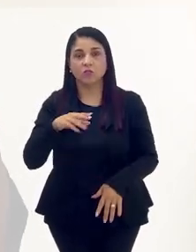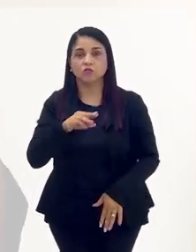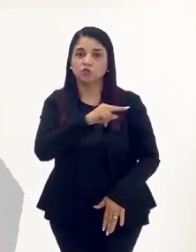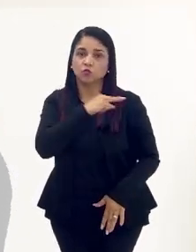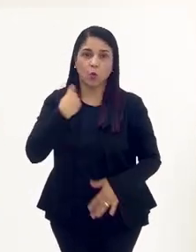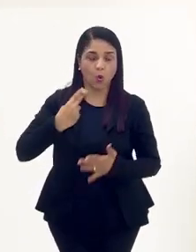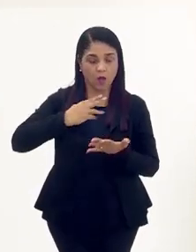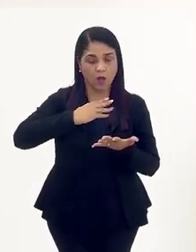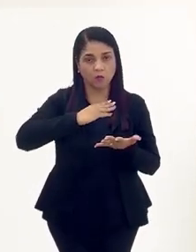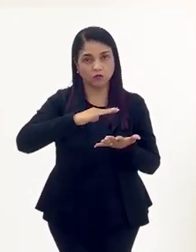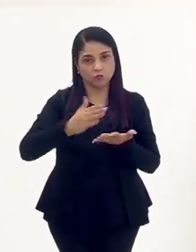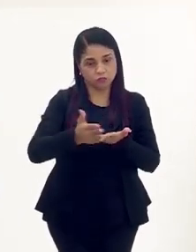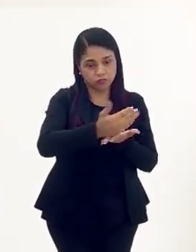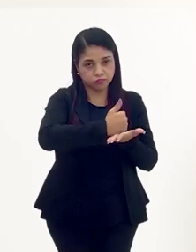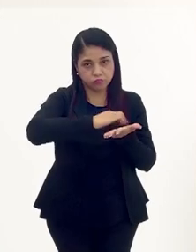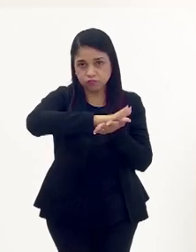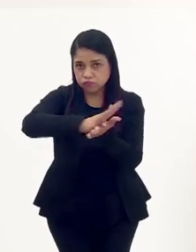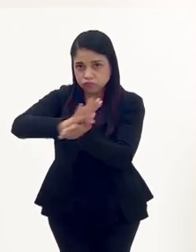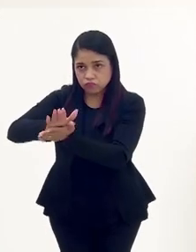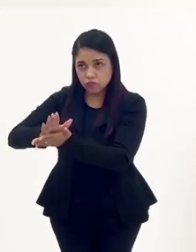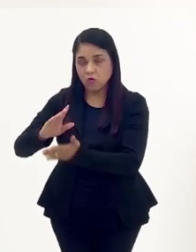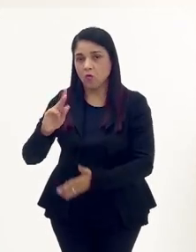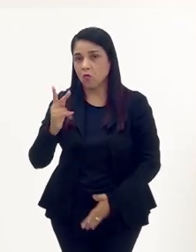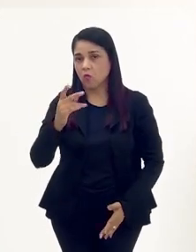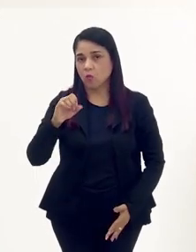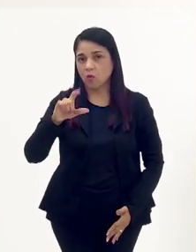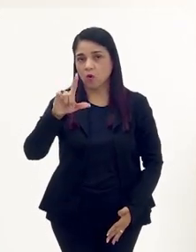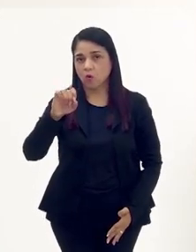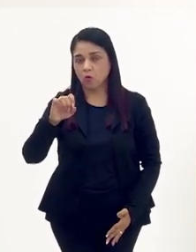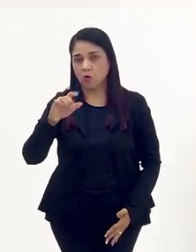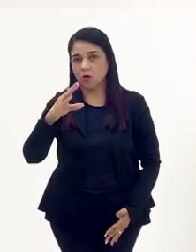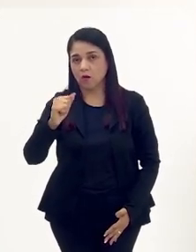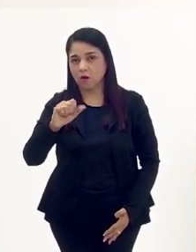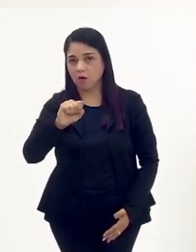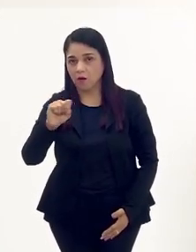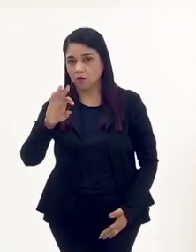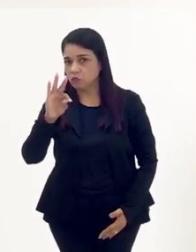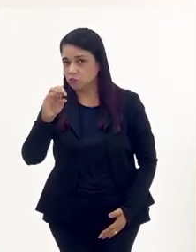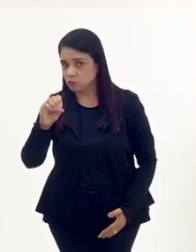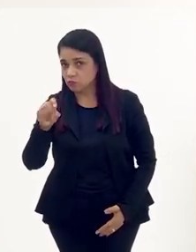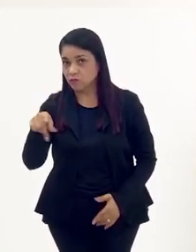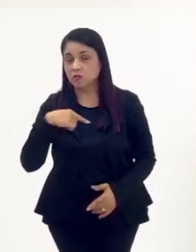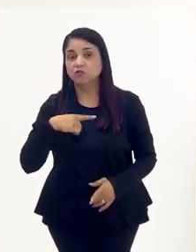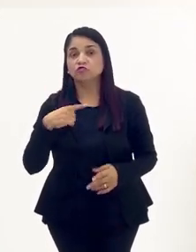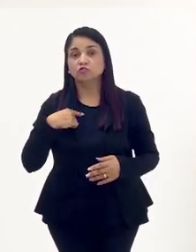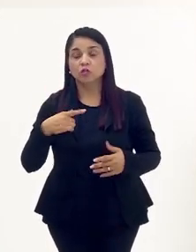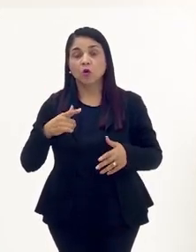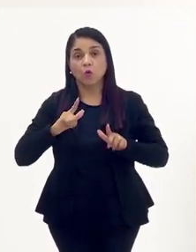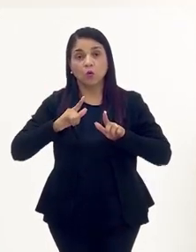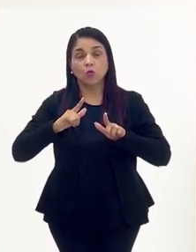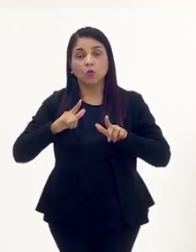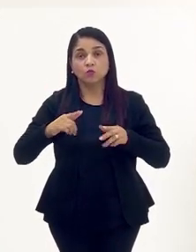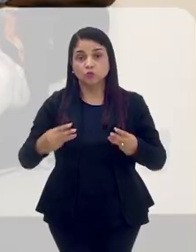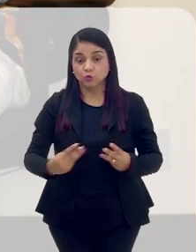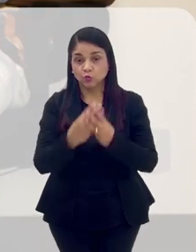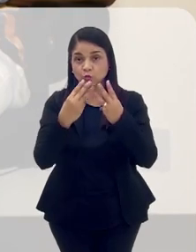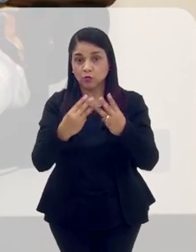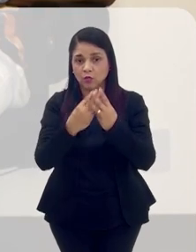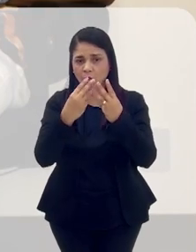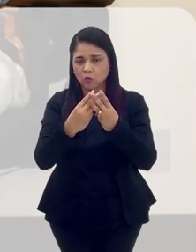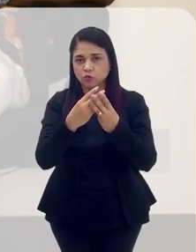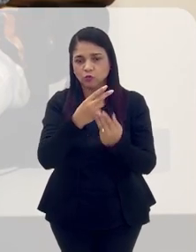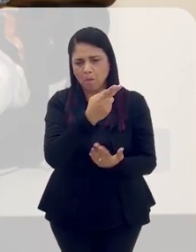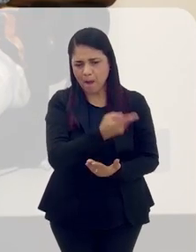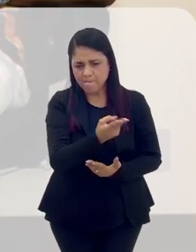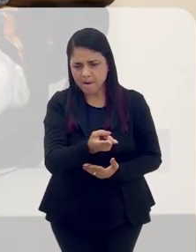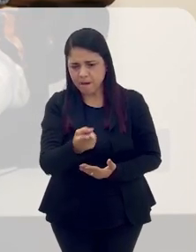tonta, que a barra do carro eram os judeus que foram retirados na cama, todos